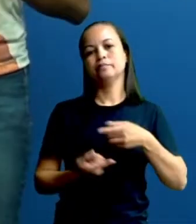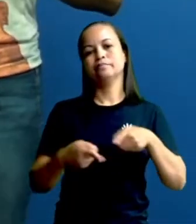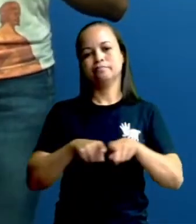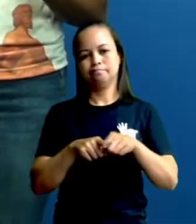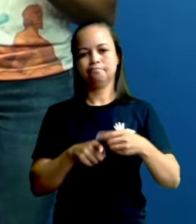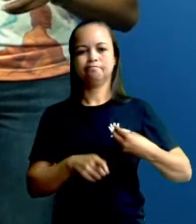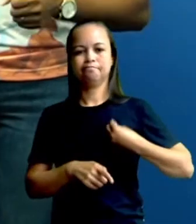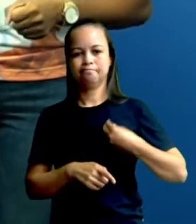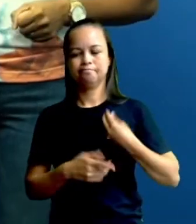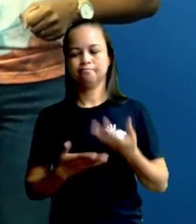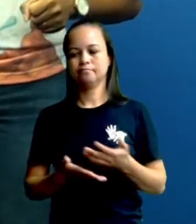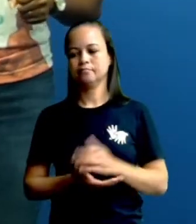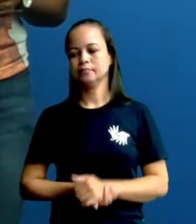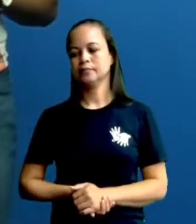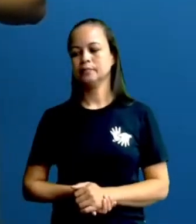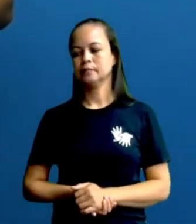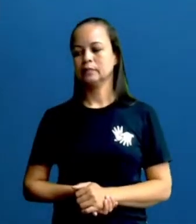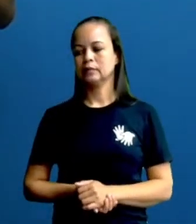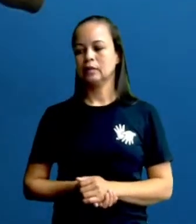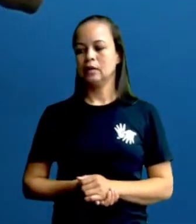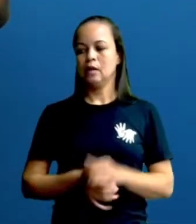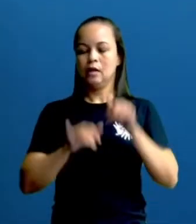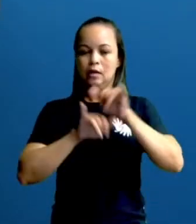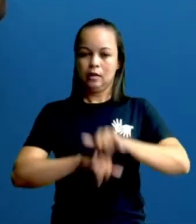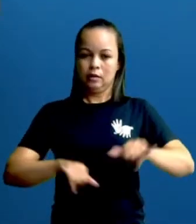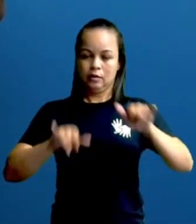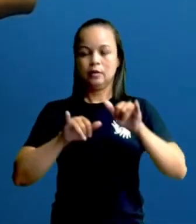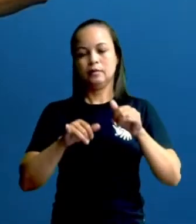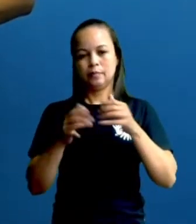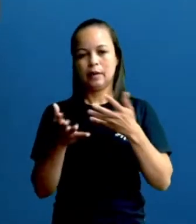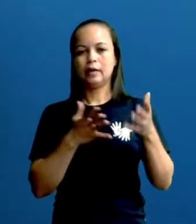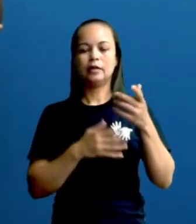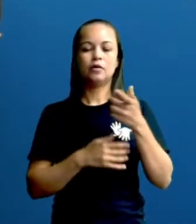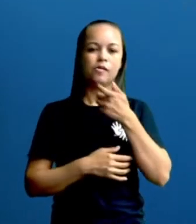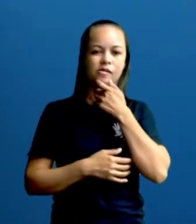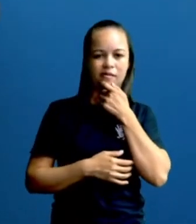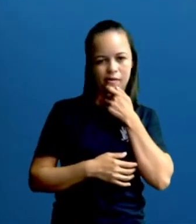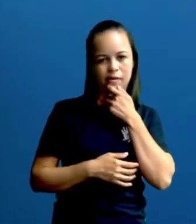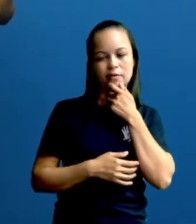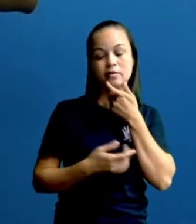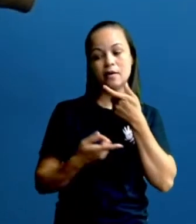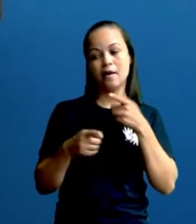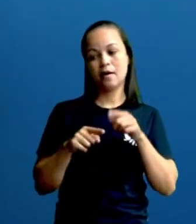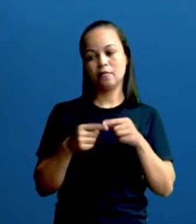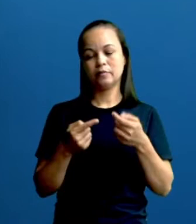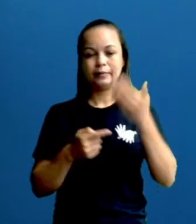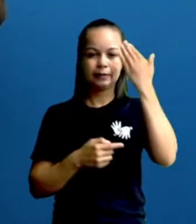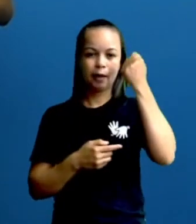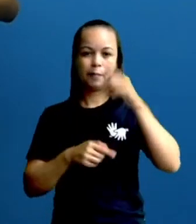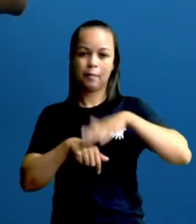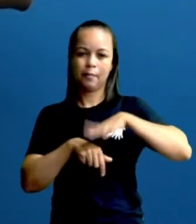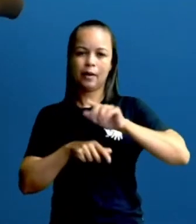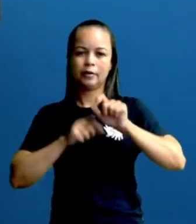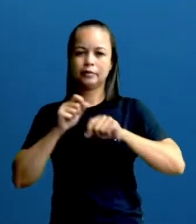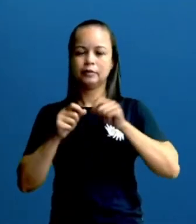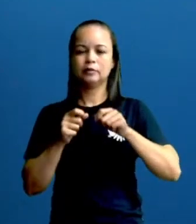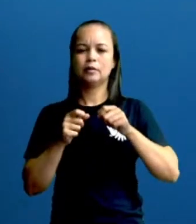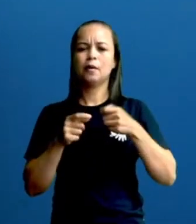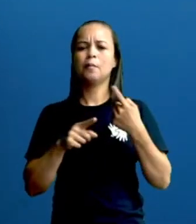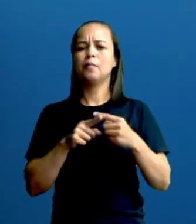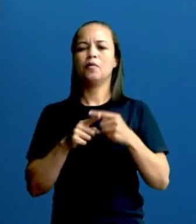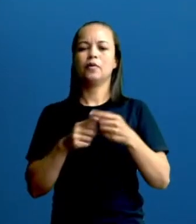Agora, passado o recadinho importante aí para a língua inglesa, vamos saber um pouquinho mais, porque aí eu trouxe os